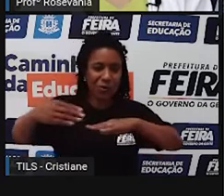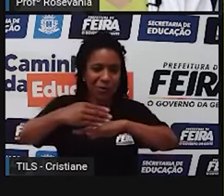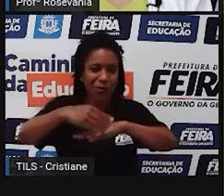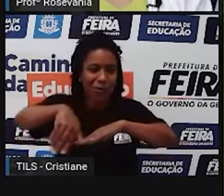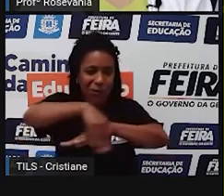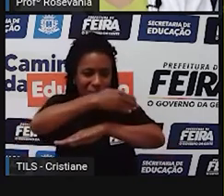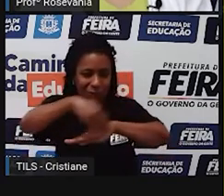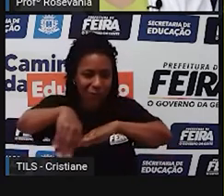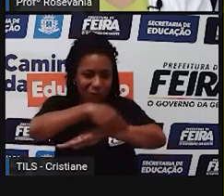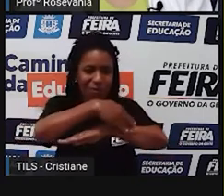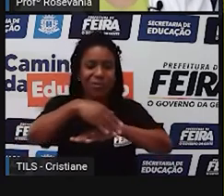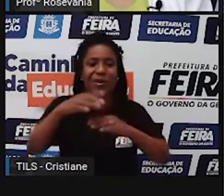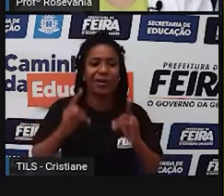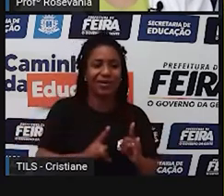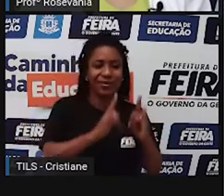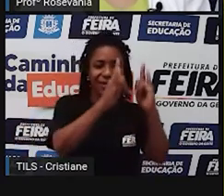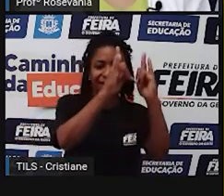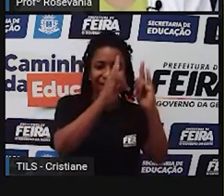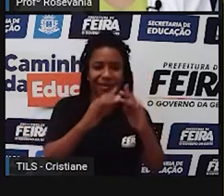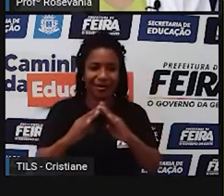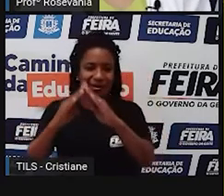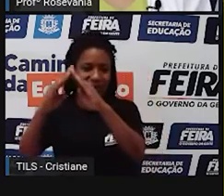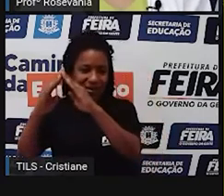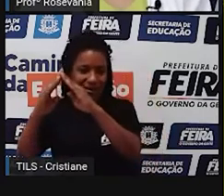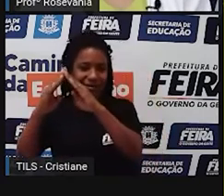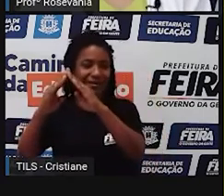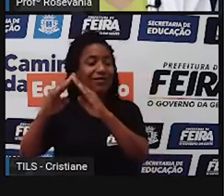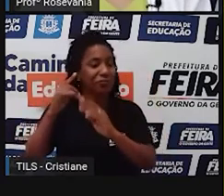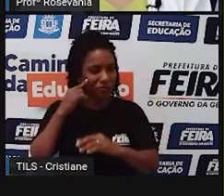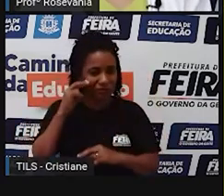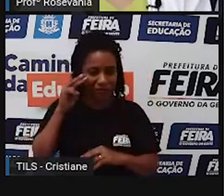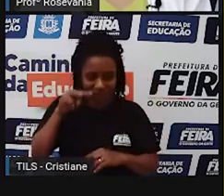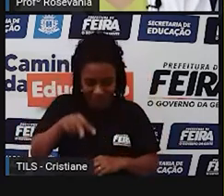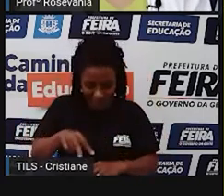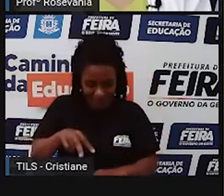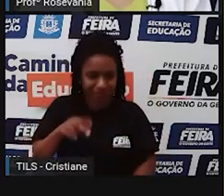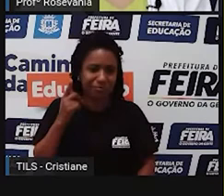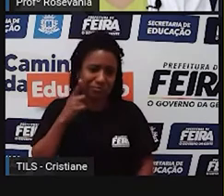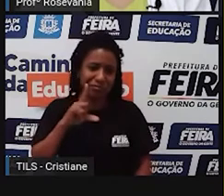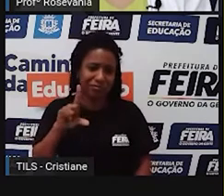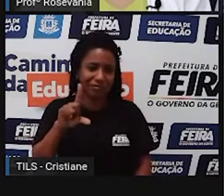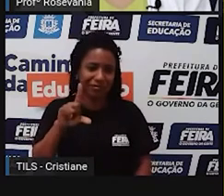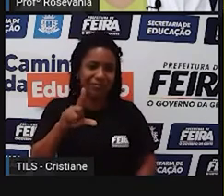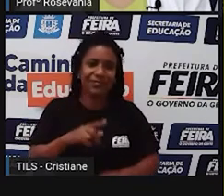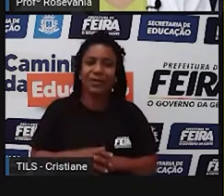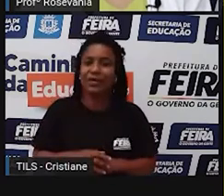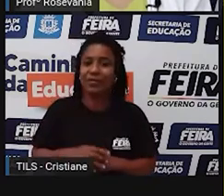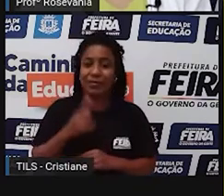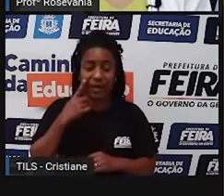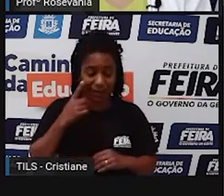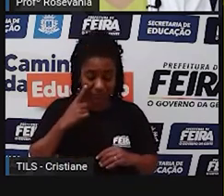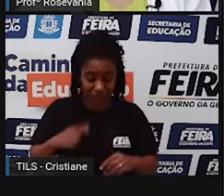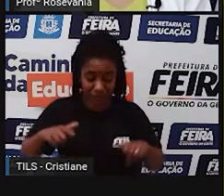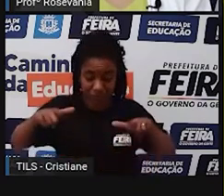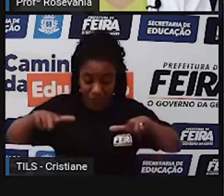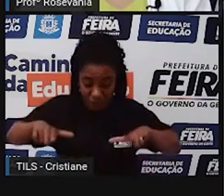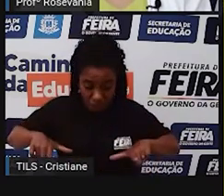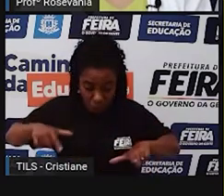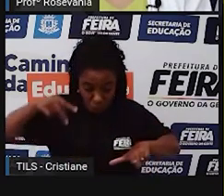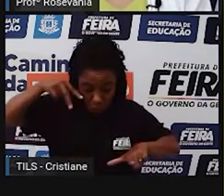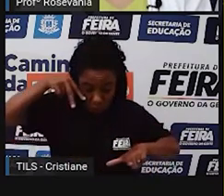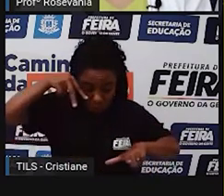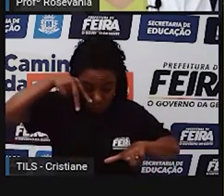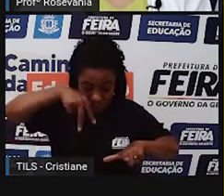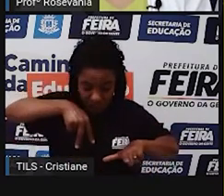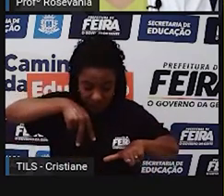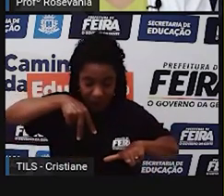a disposição dos prédios, está tudo ali representado do mesmo jeito. E quando você olha de cima, olha aqui a posição, ó,